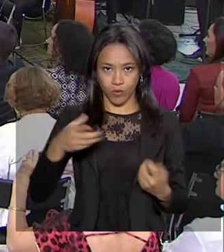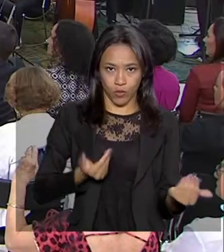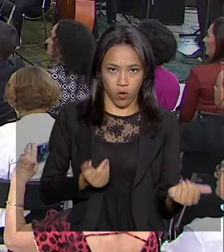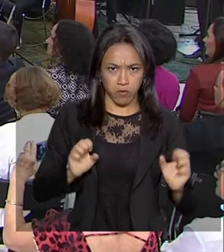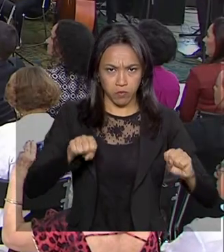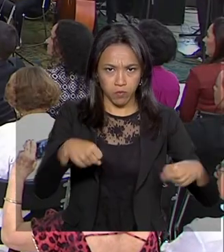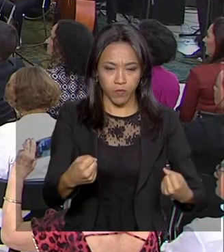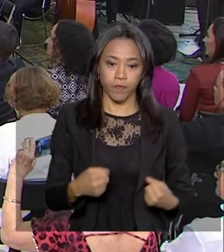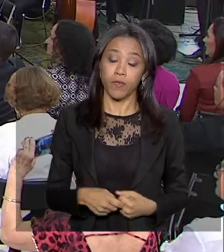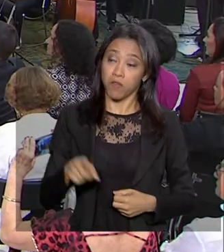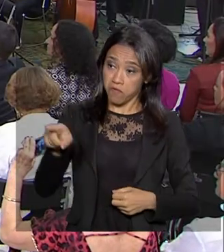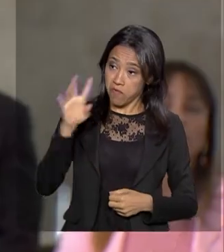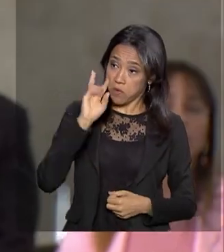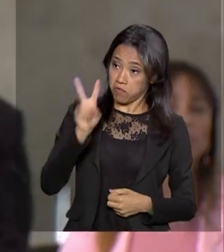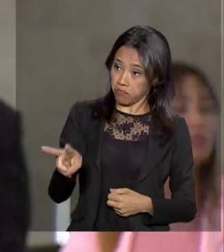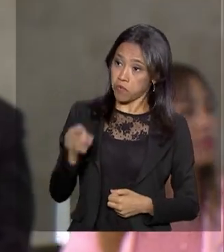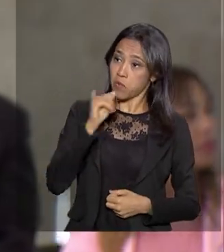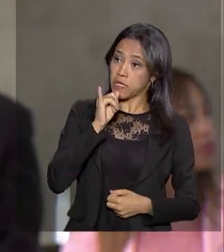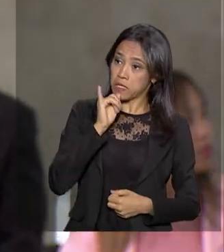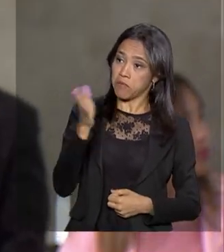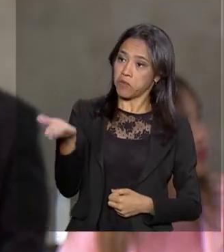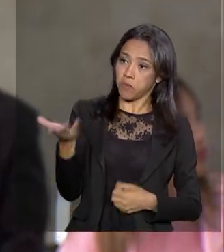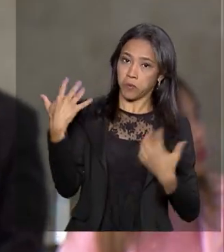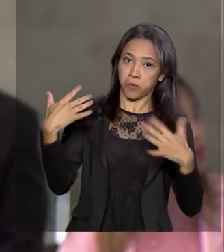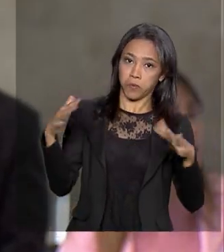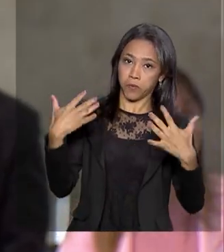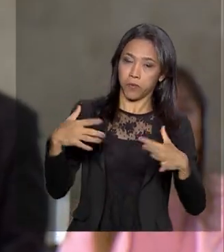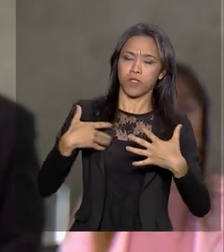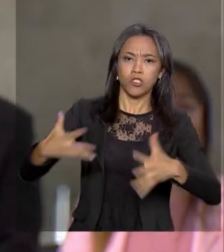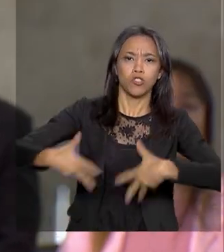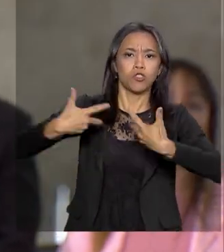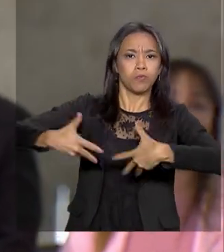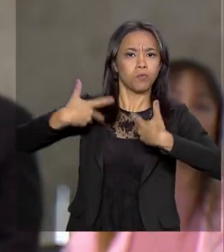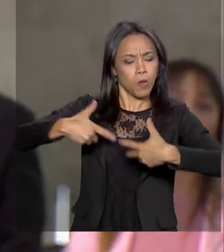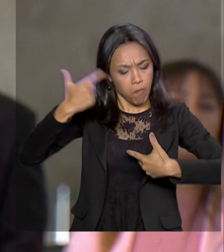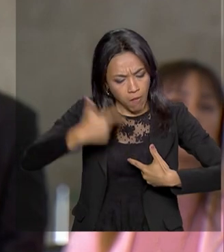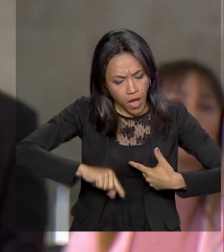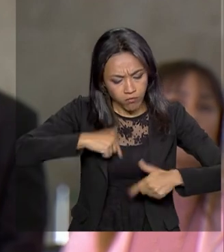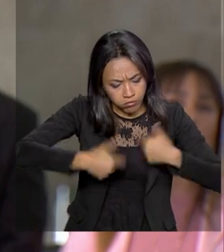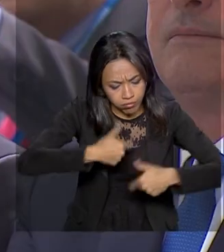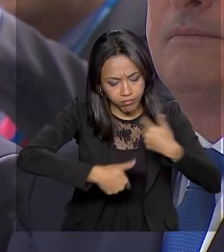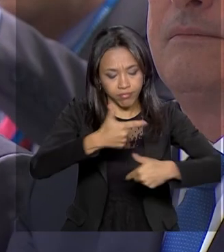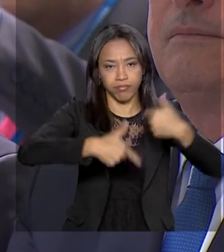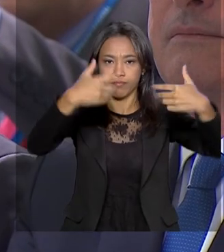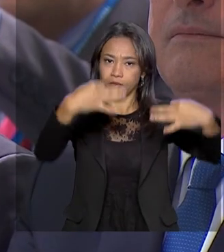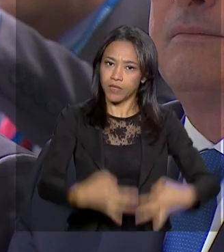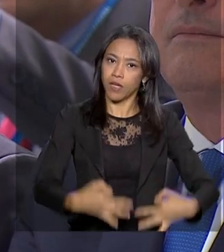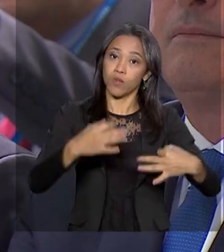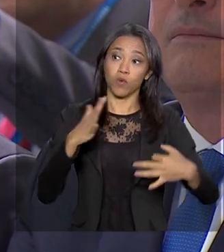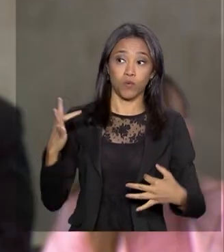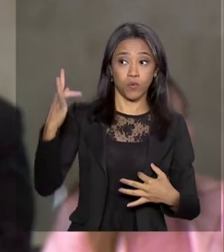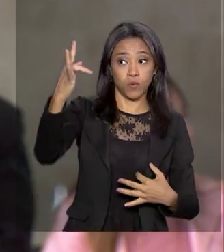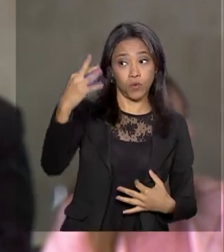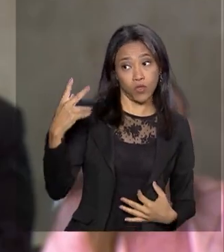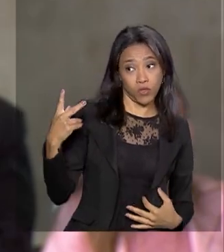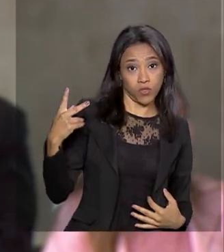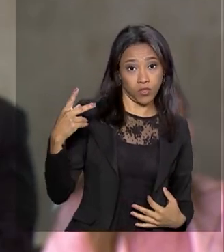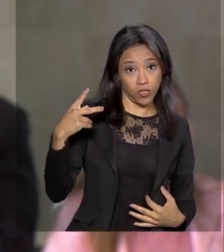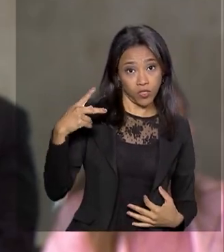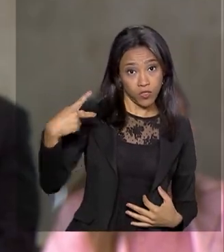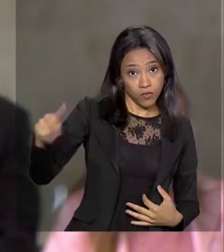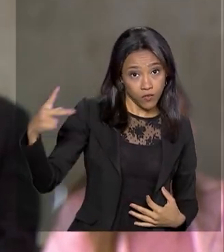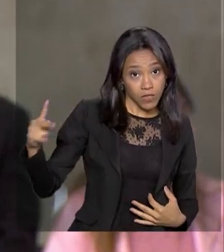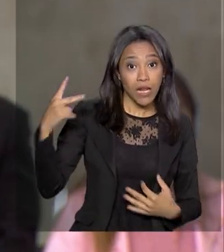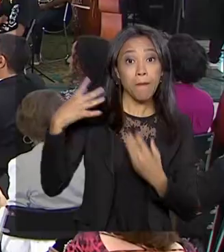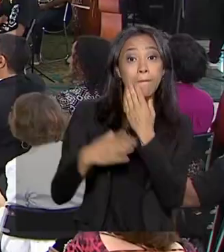isso nos estimula a buscar cada vez mais fazer a coisa certa. O futuro de vocês está nas mãos de